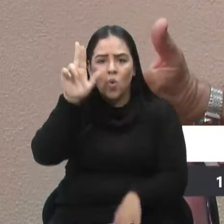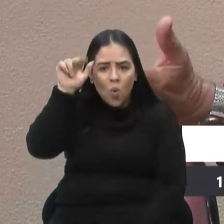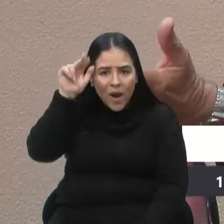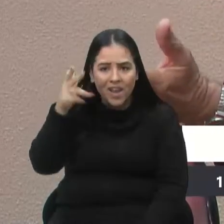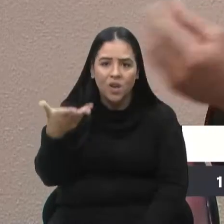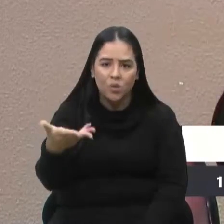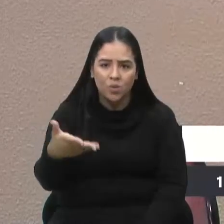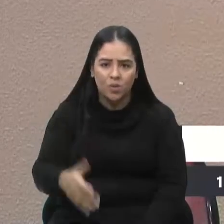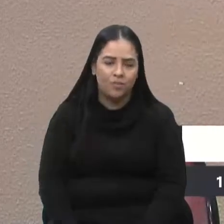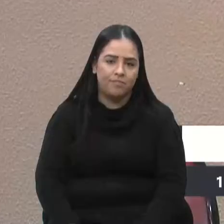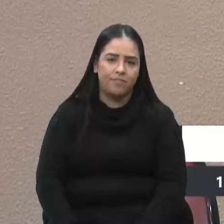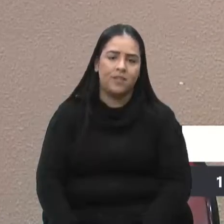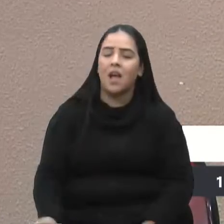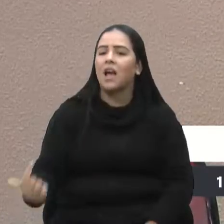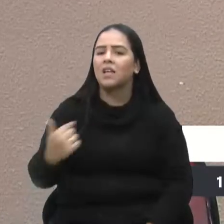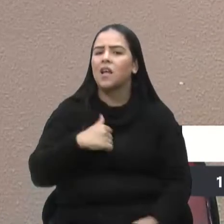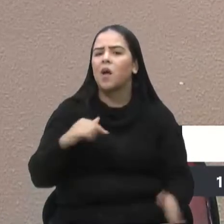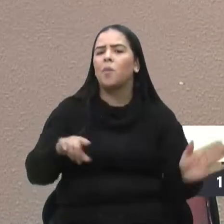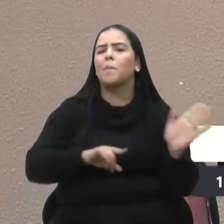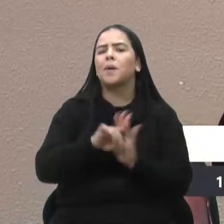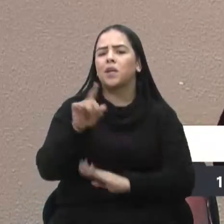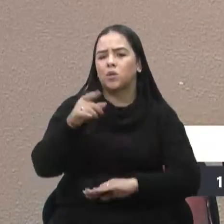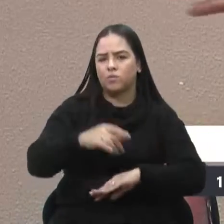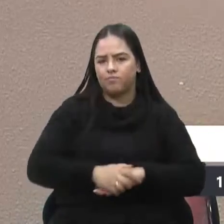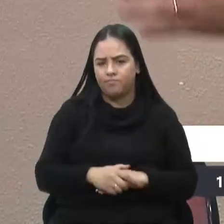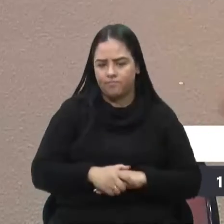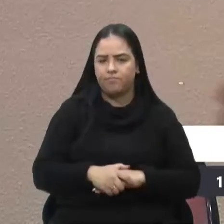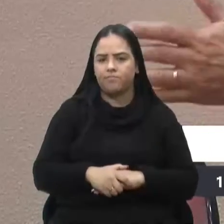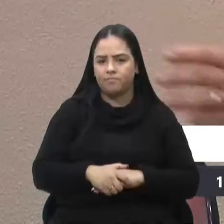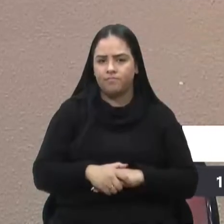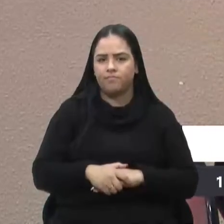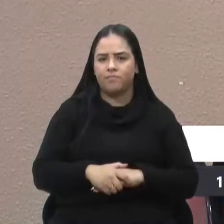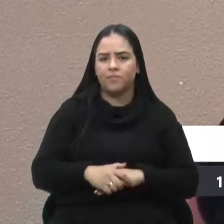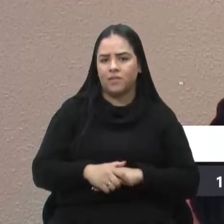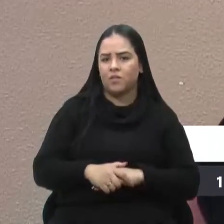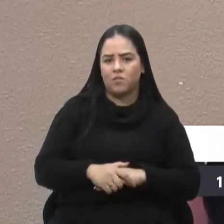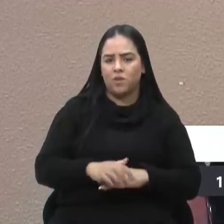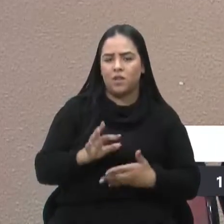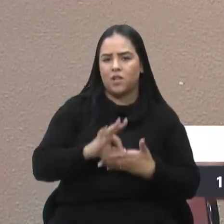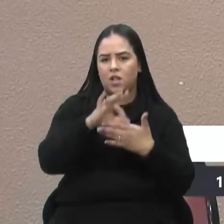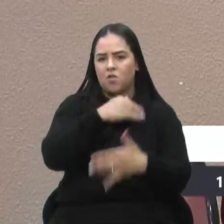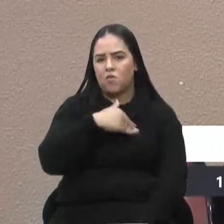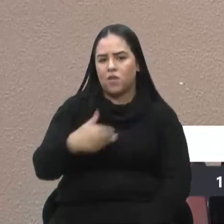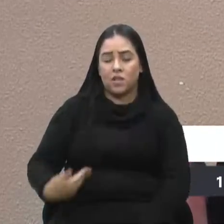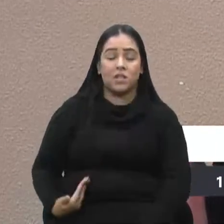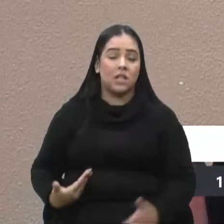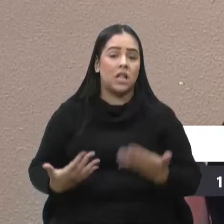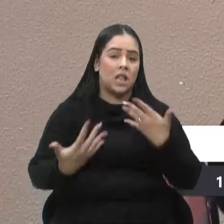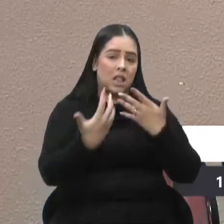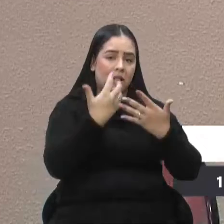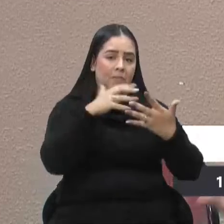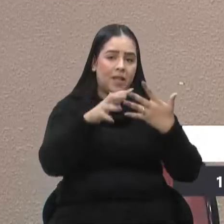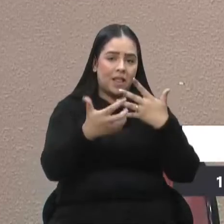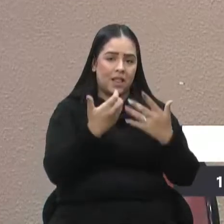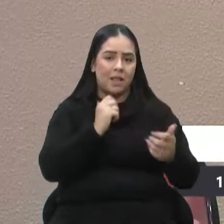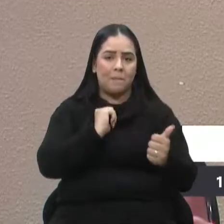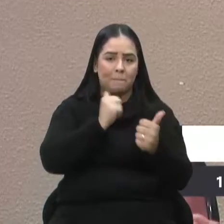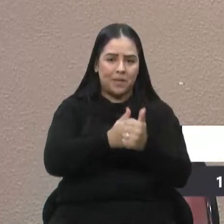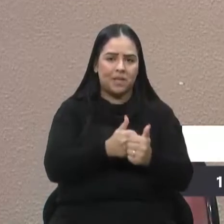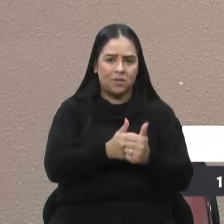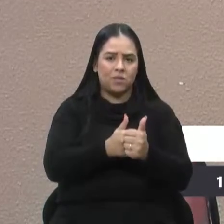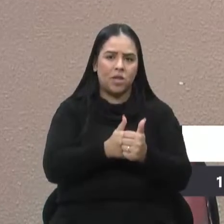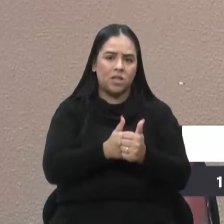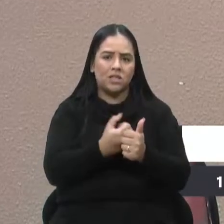Aí eu pergunto. Como líder governo, dessa transparência, da aproximação, para tirar dúvidas,